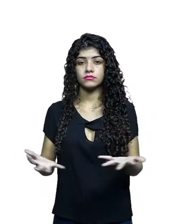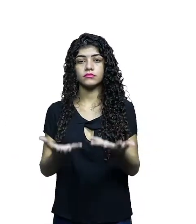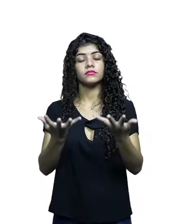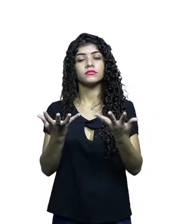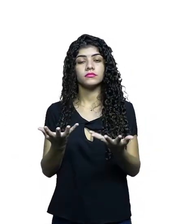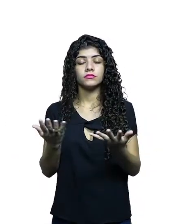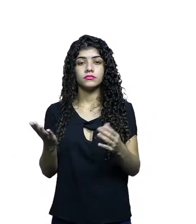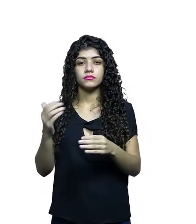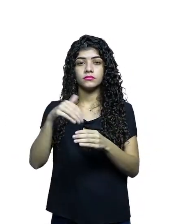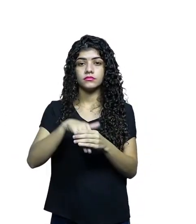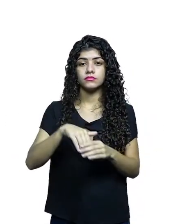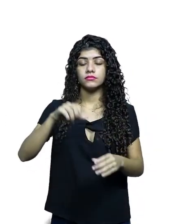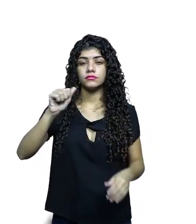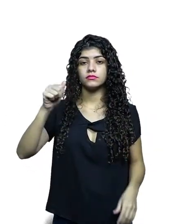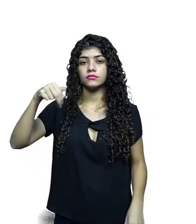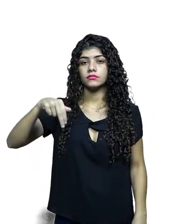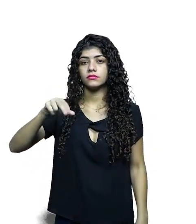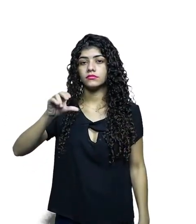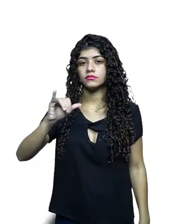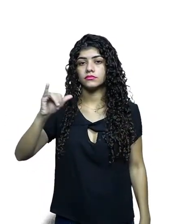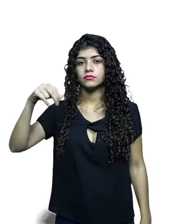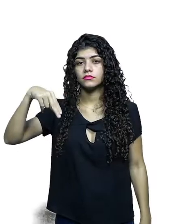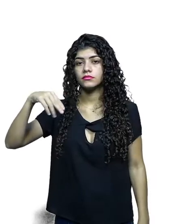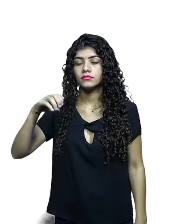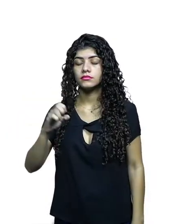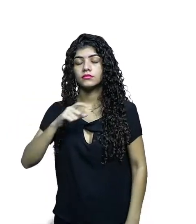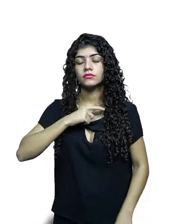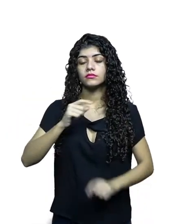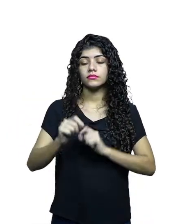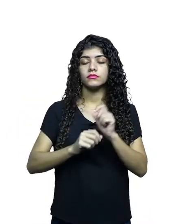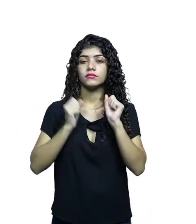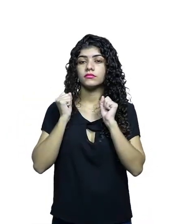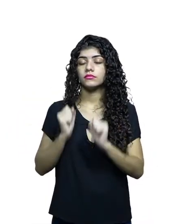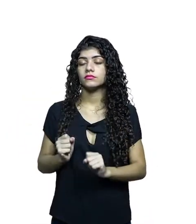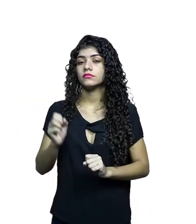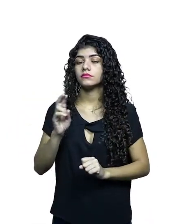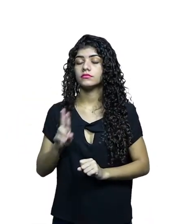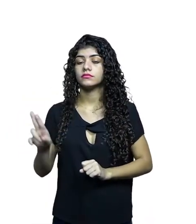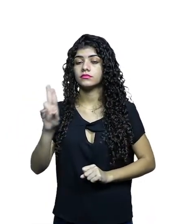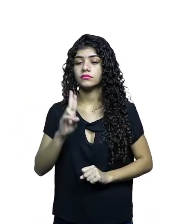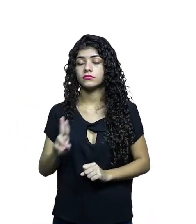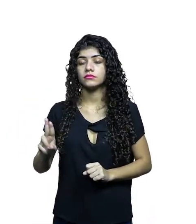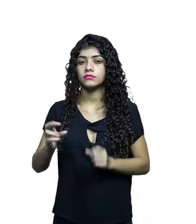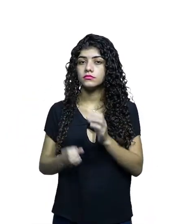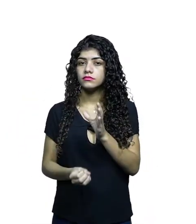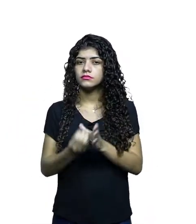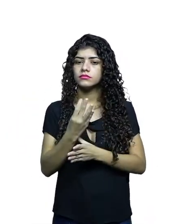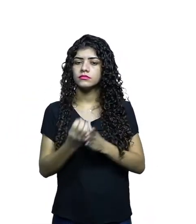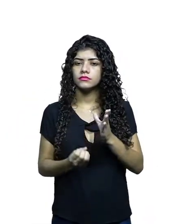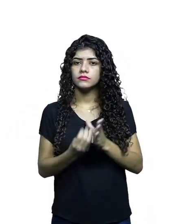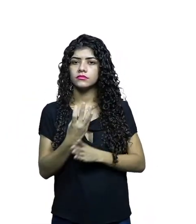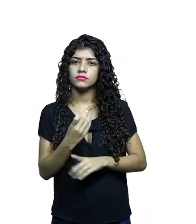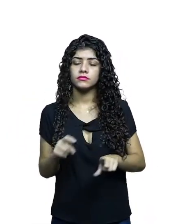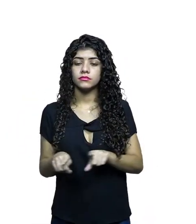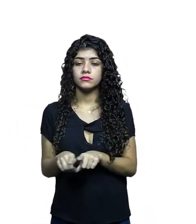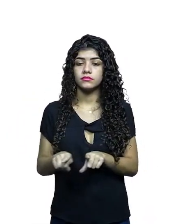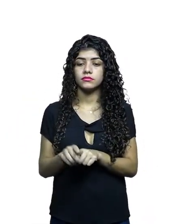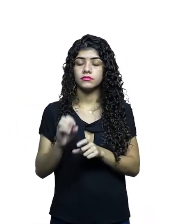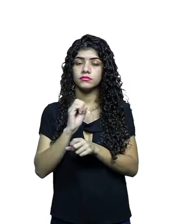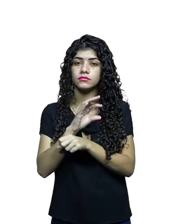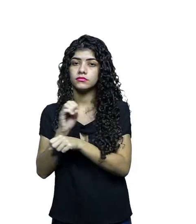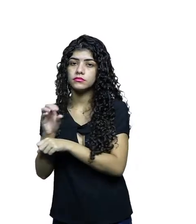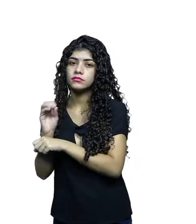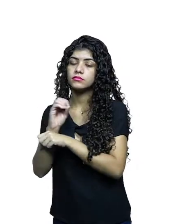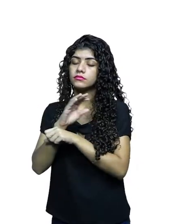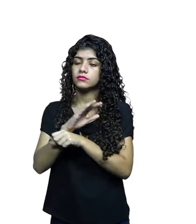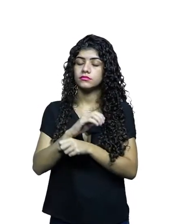incentivo. Dentro da Ancine existem editais que podem ser utilizados para a produção, até mesmo